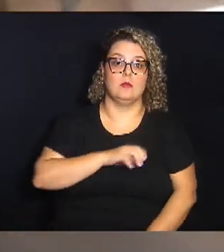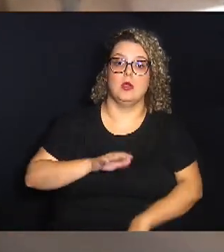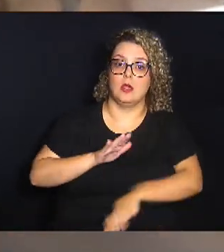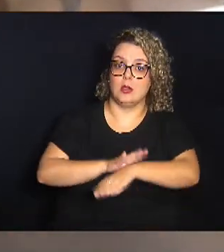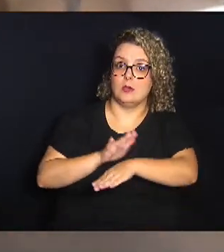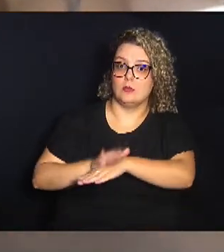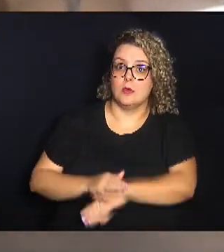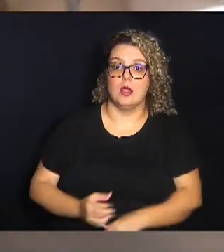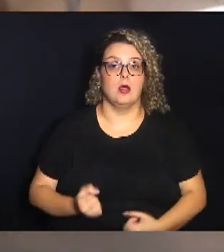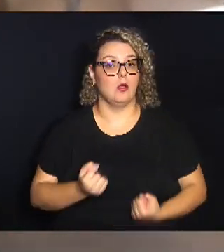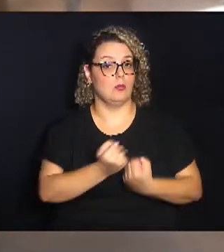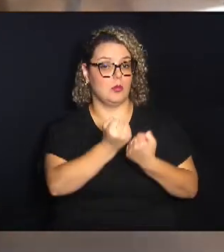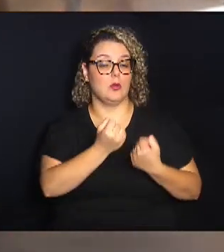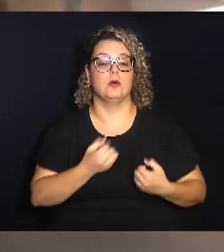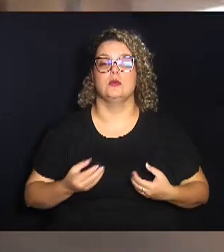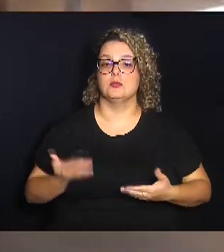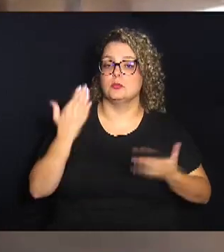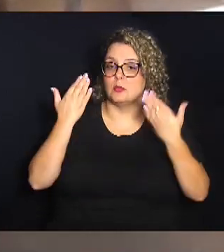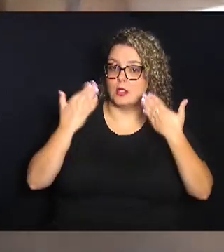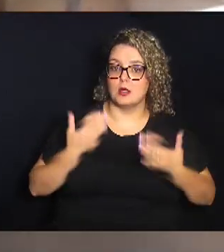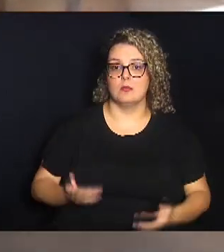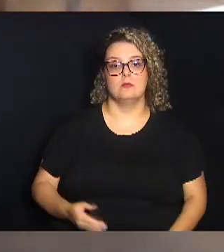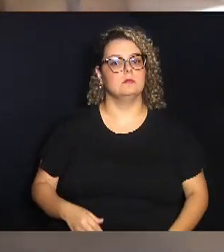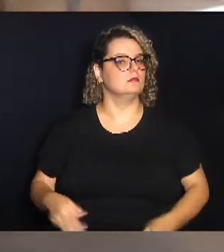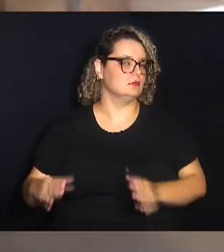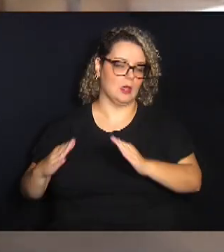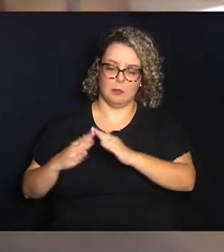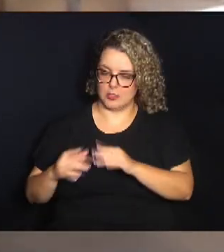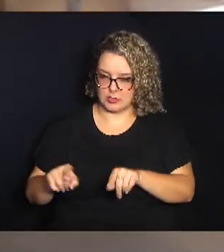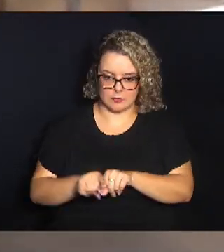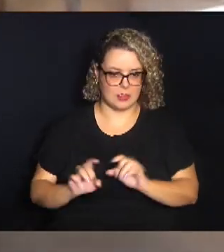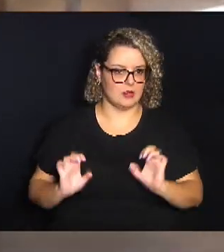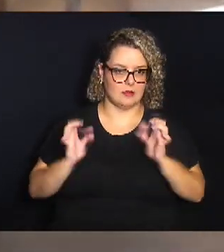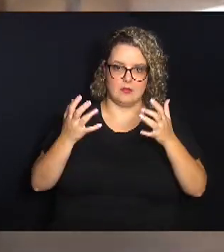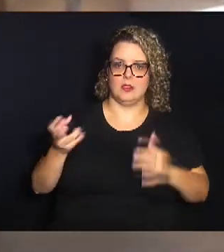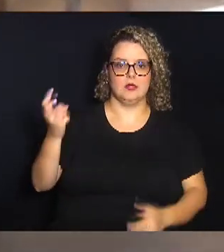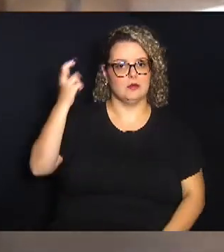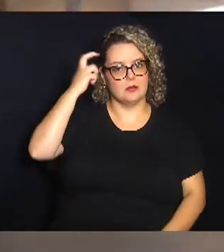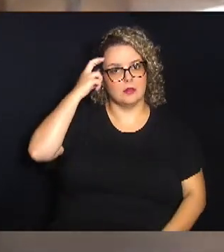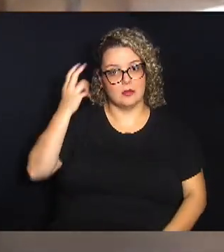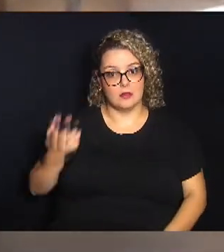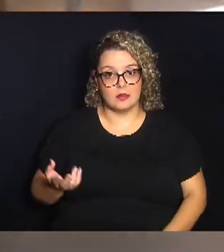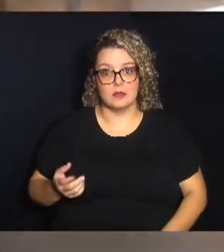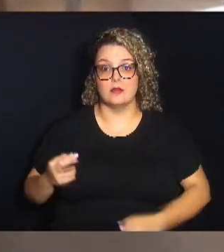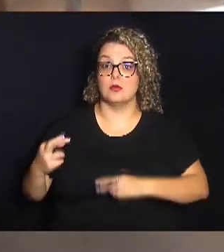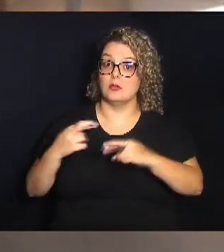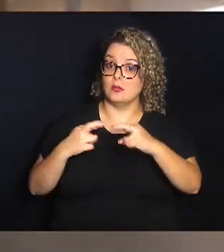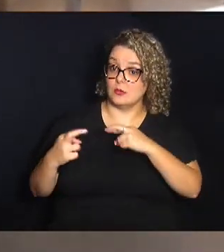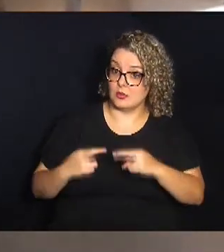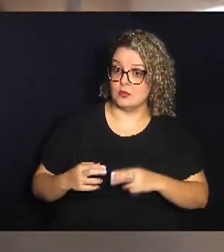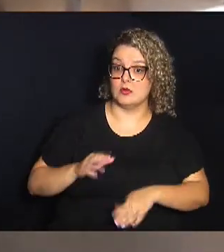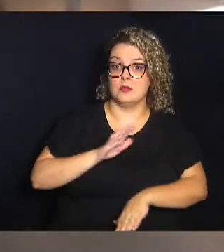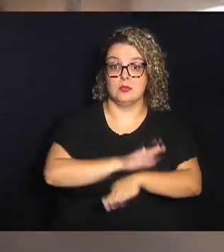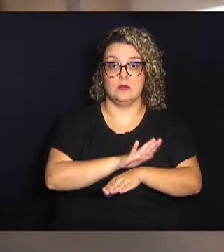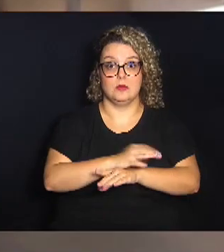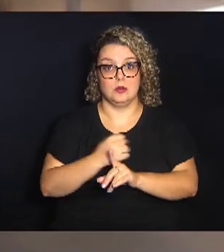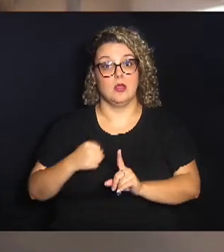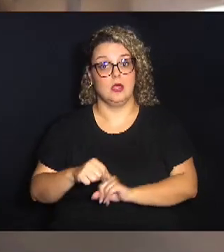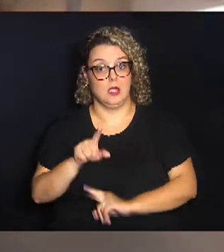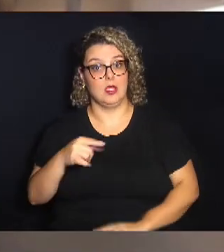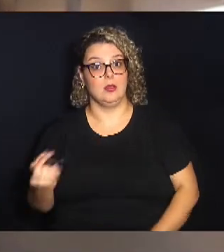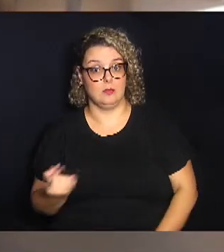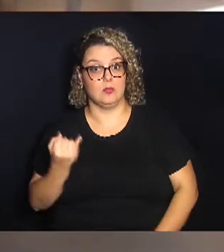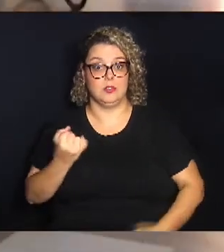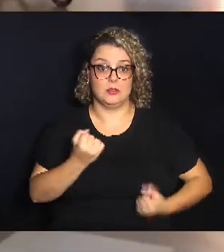-psiquiátrico, além da moradia, eventos culturais, análise do serviço social. O serviço social é muito importante também